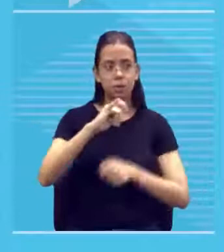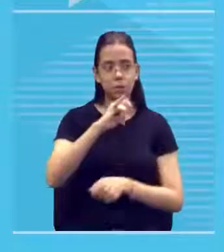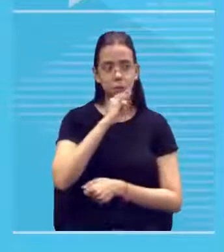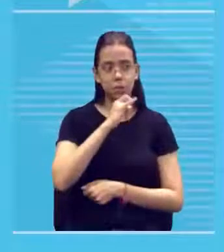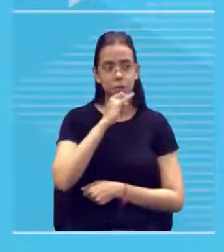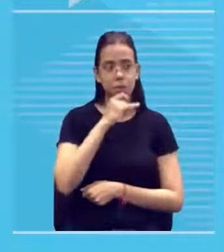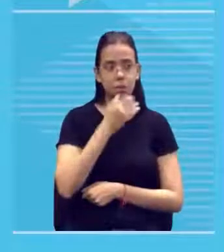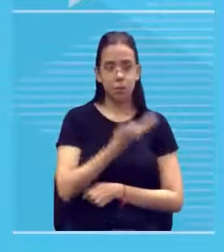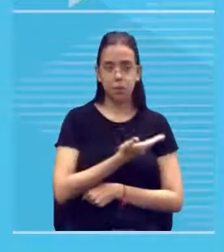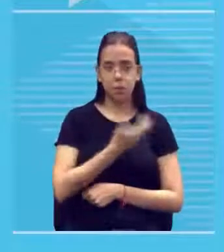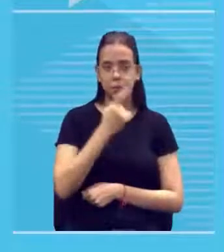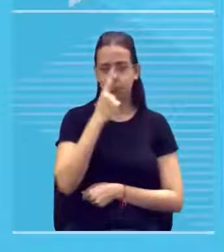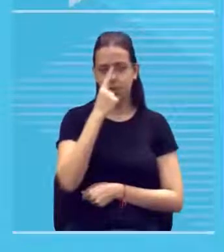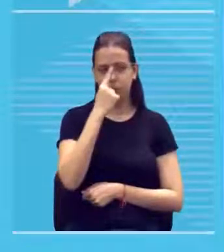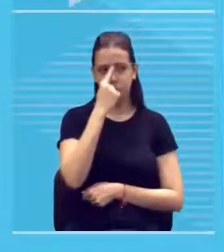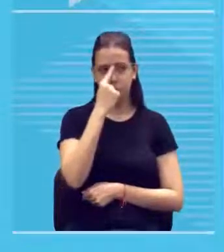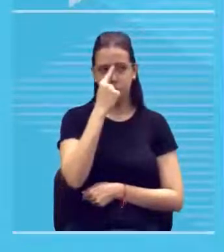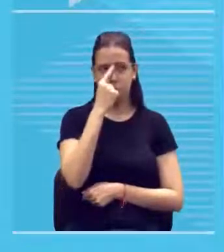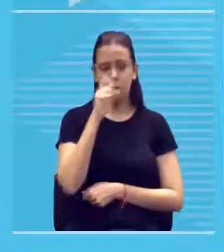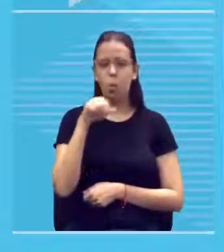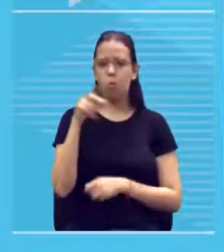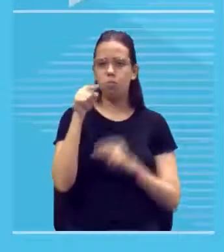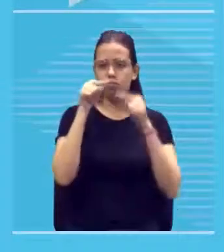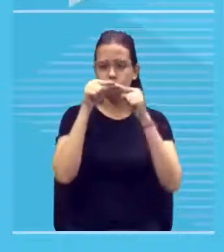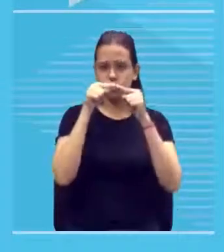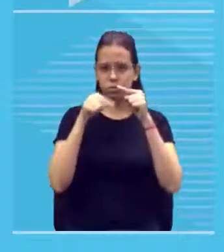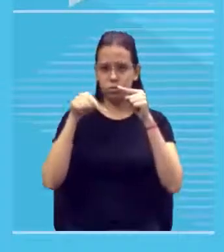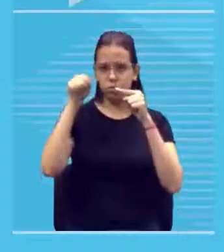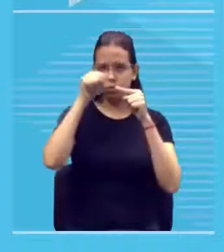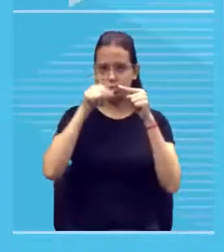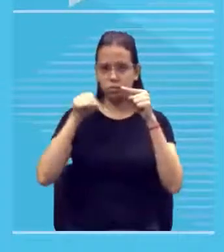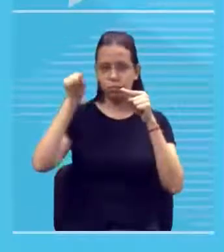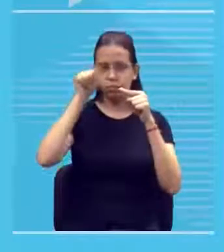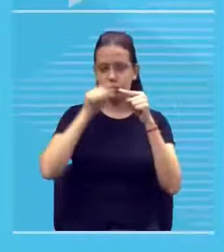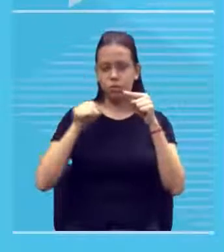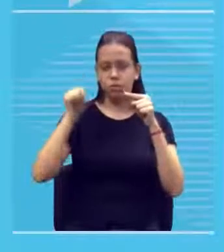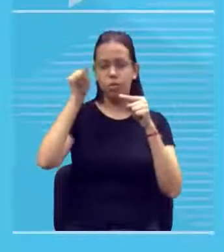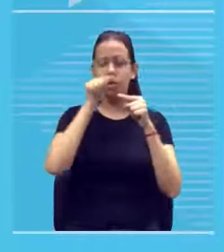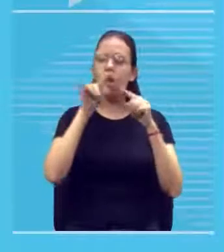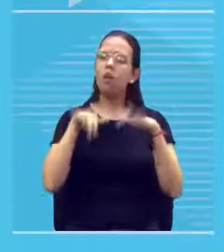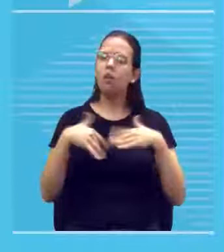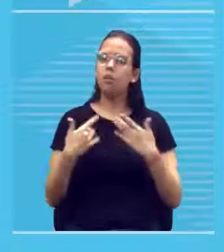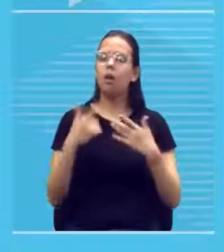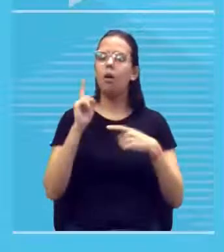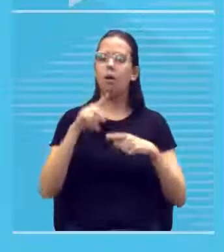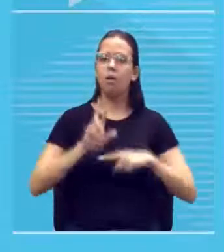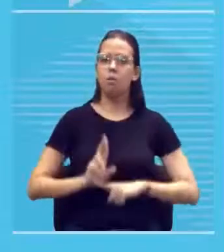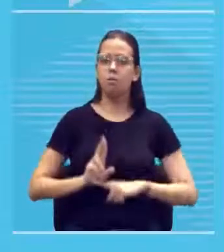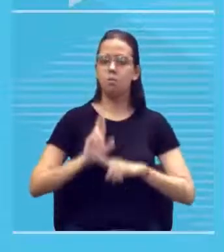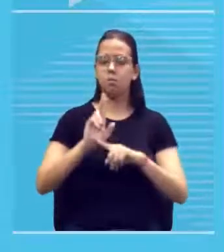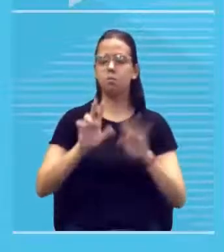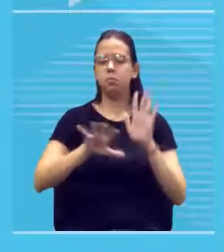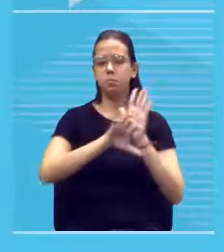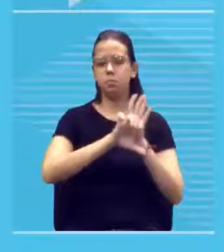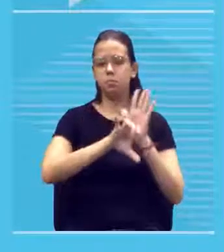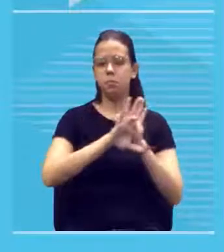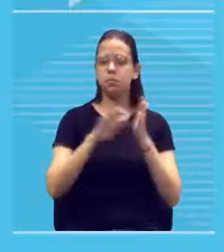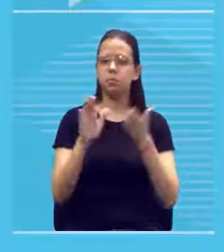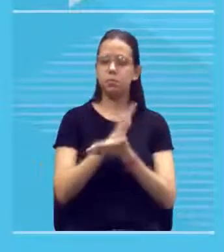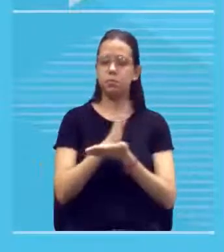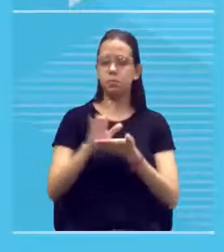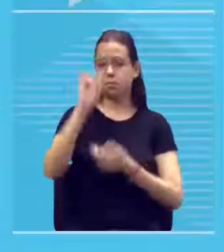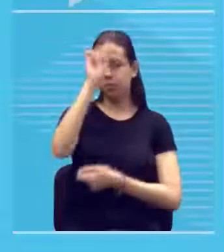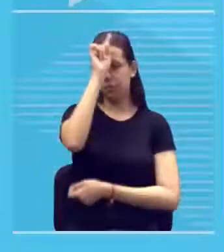ou espirais então já é uma representação abstrata de algumas